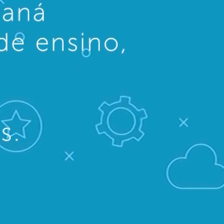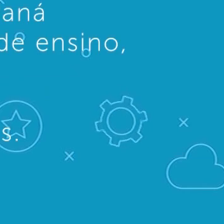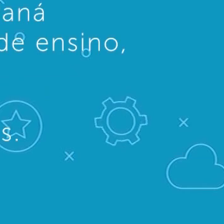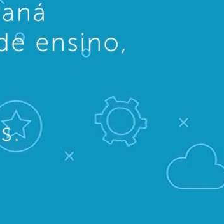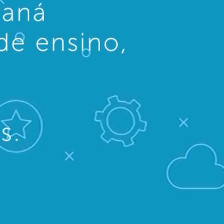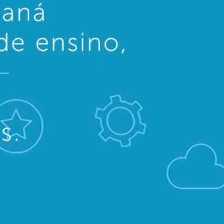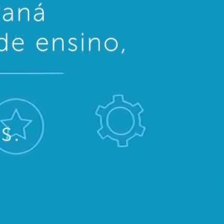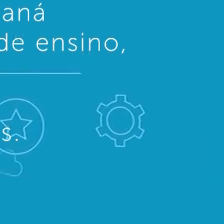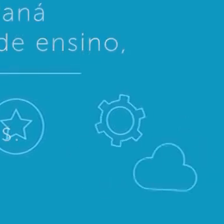Uou!